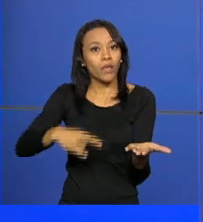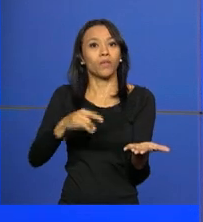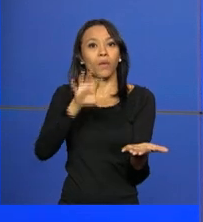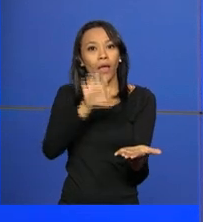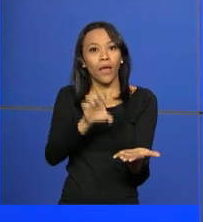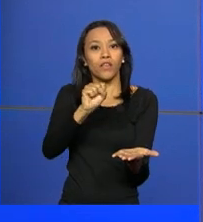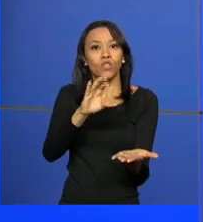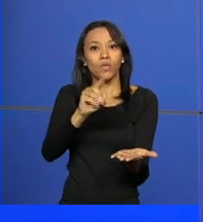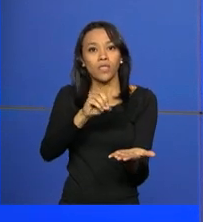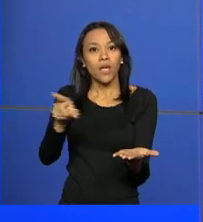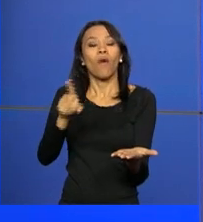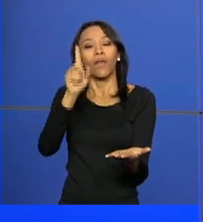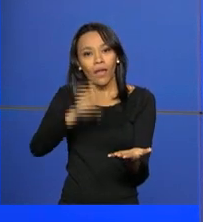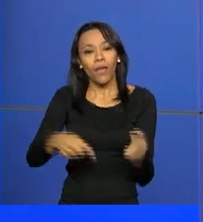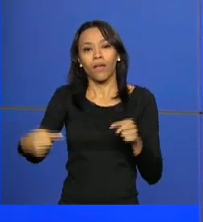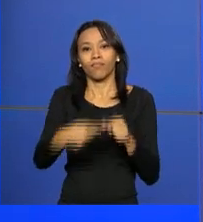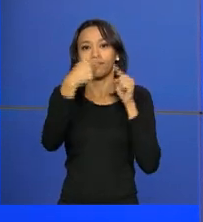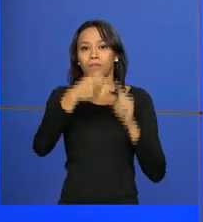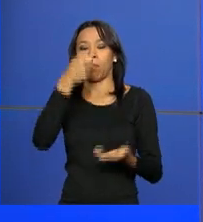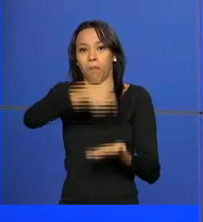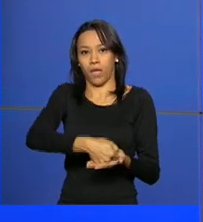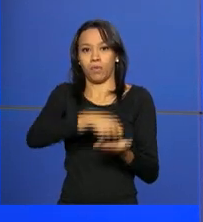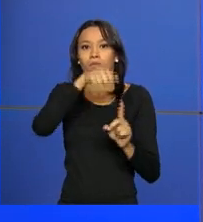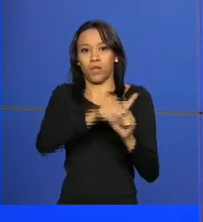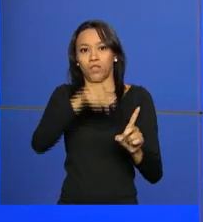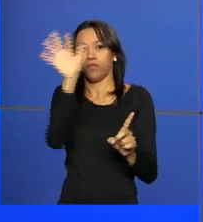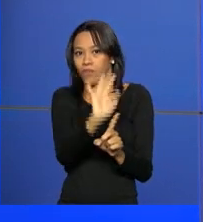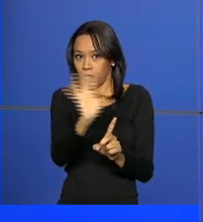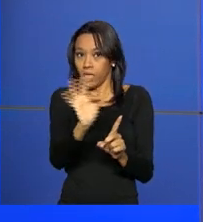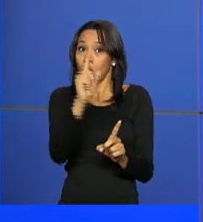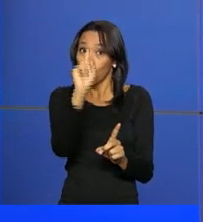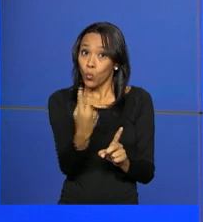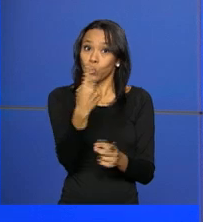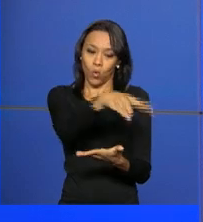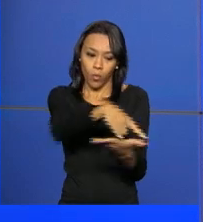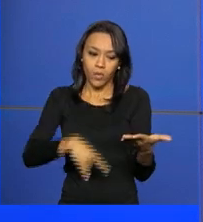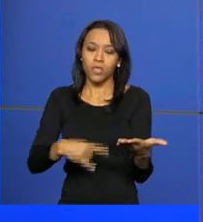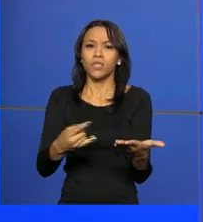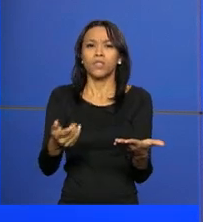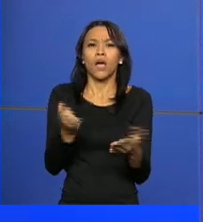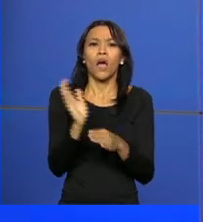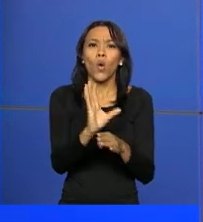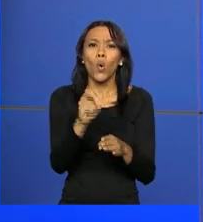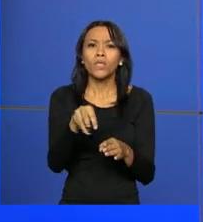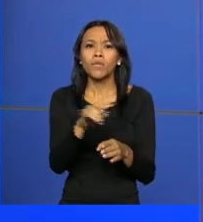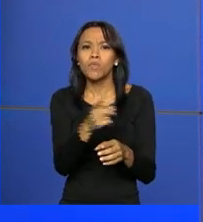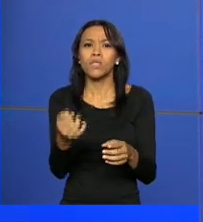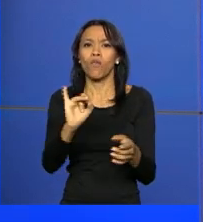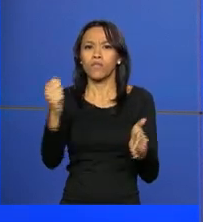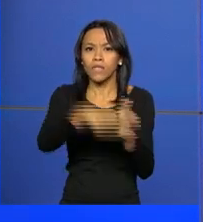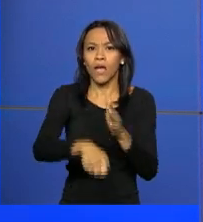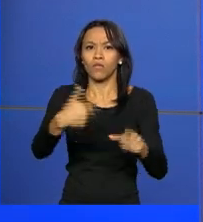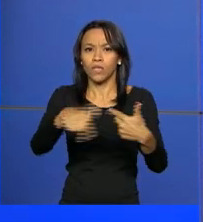à folha de pagamento do mês de fevereiro, o e-social reúne em uma única guia as contribuições fiscais, trabalhistas e